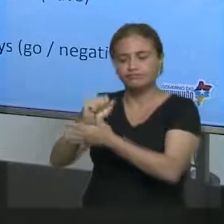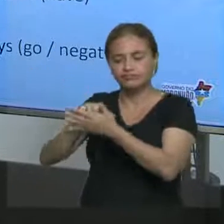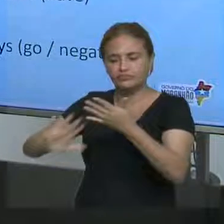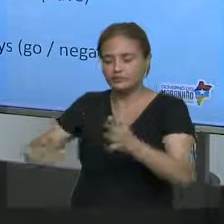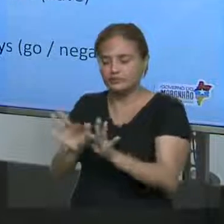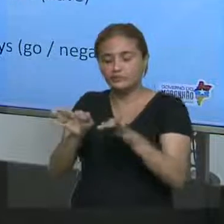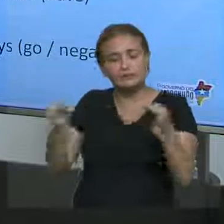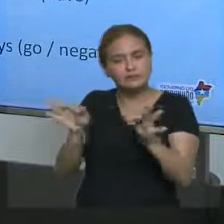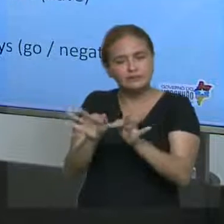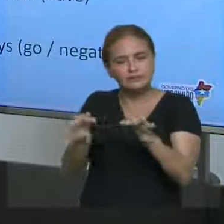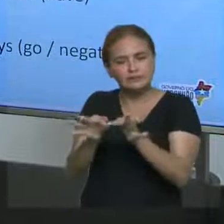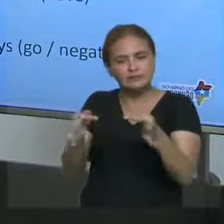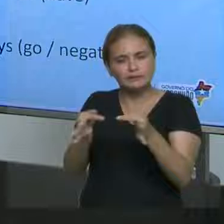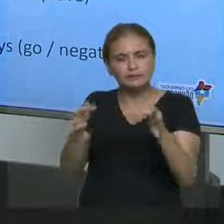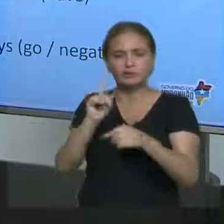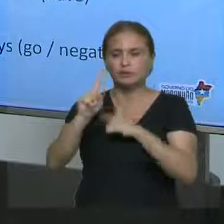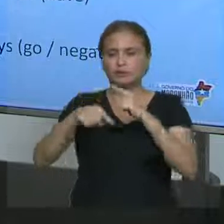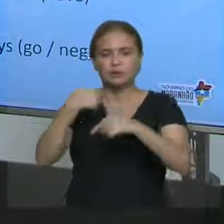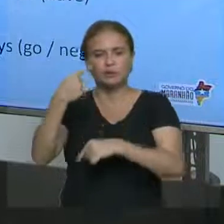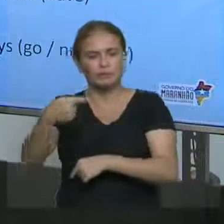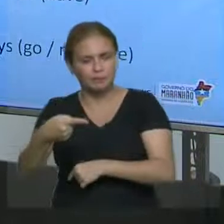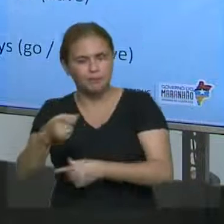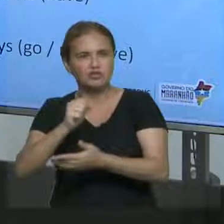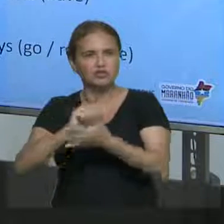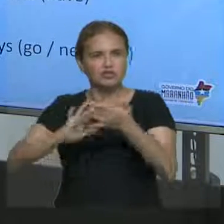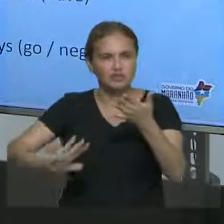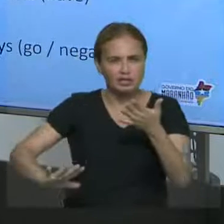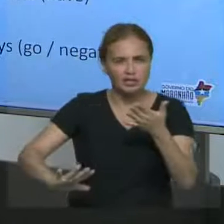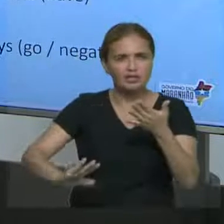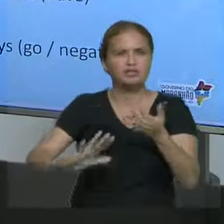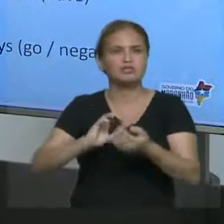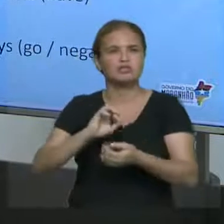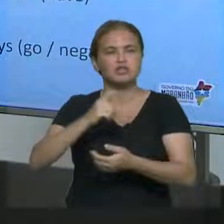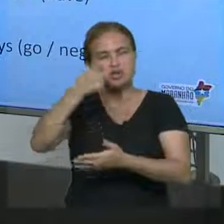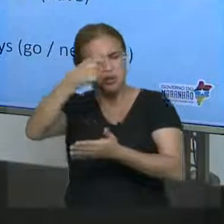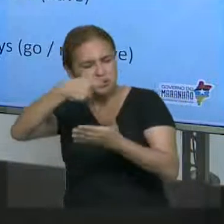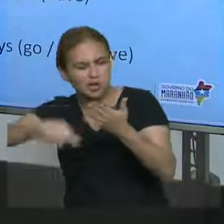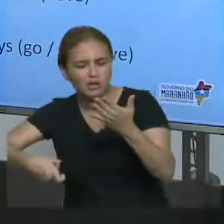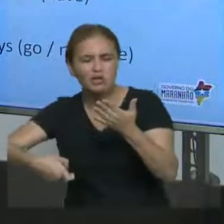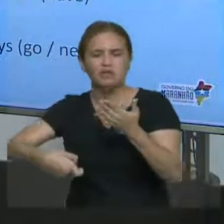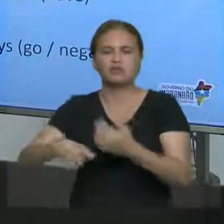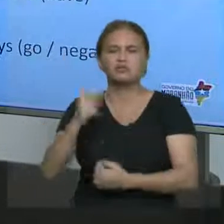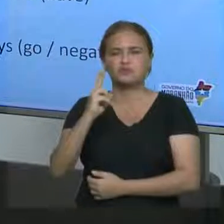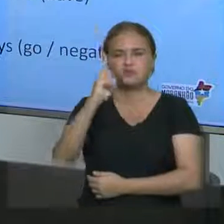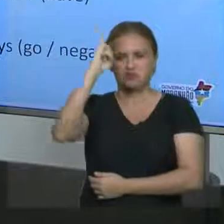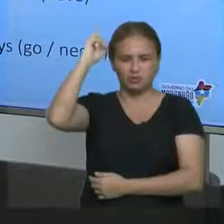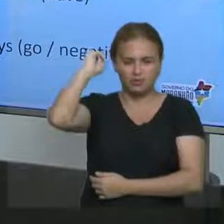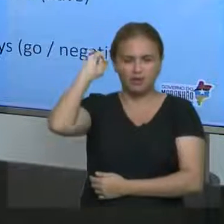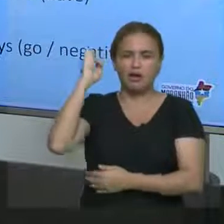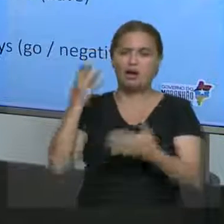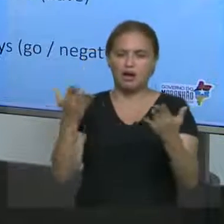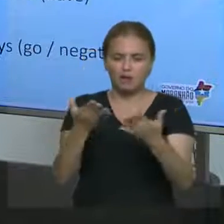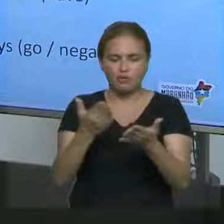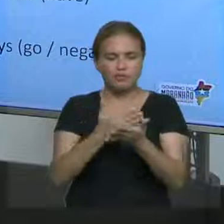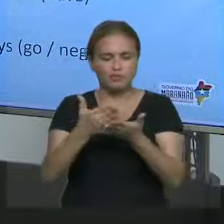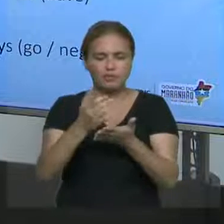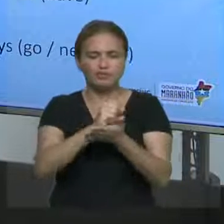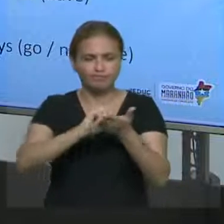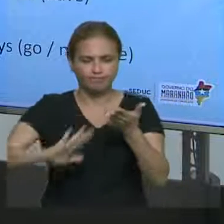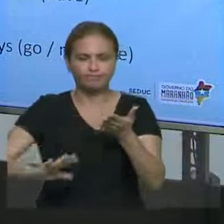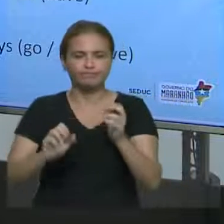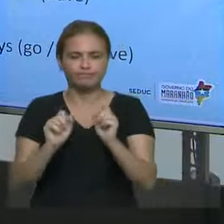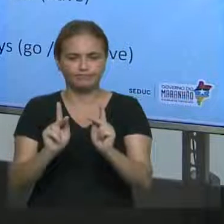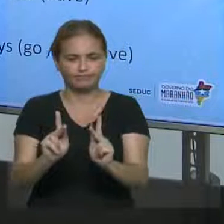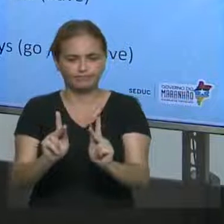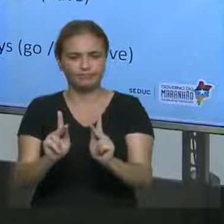mais simples, depois um exercício com questões, com opções, depois um texto de vestibular. Vamos partir para os exercícios? Entenderam já todo o assunto?